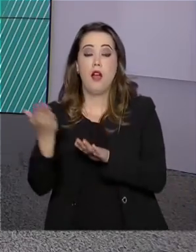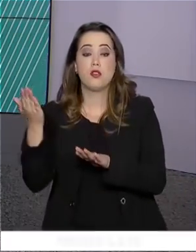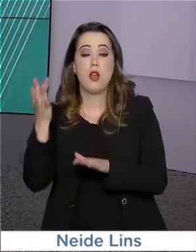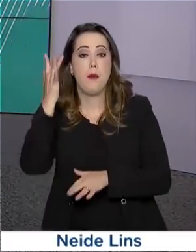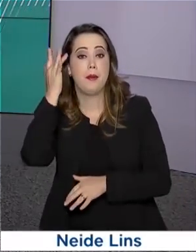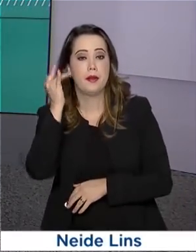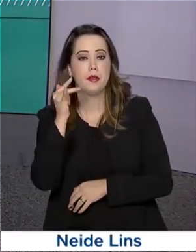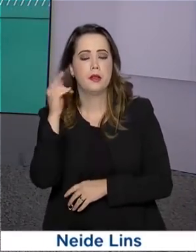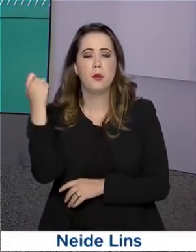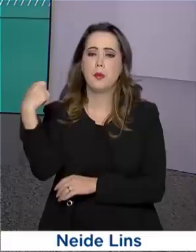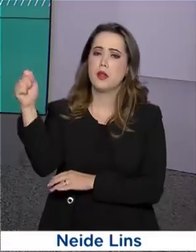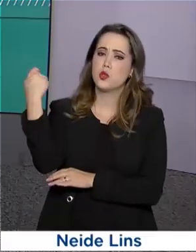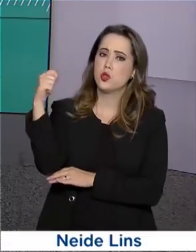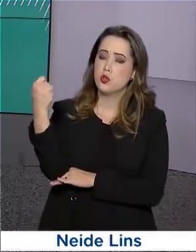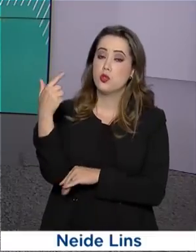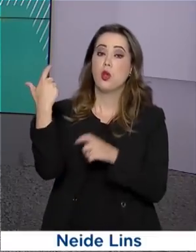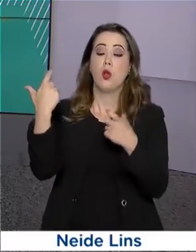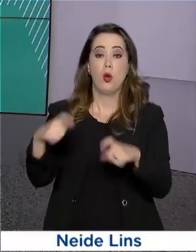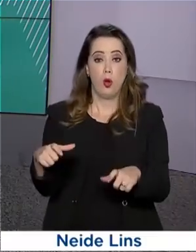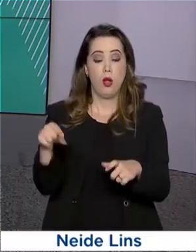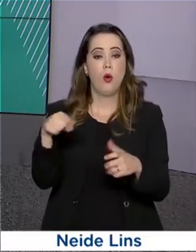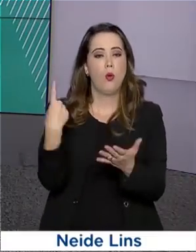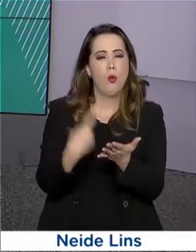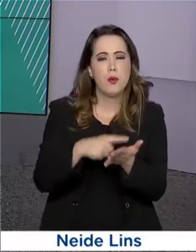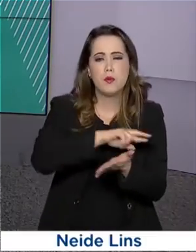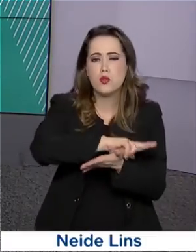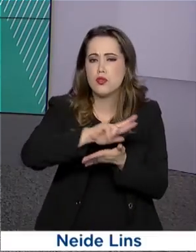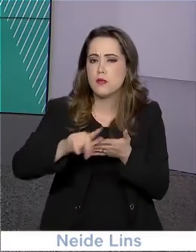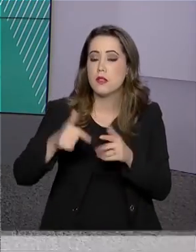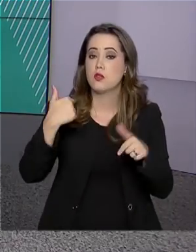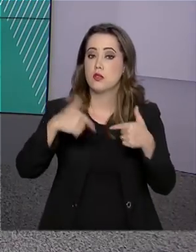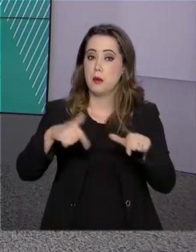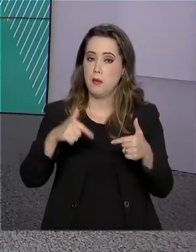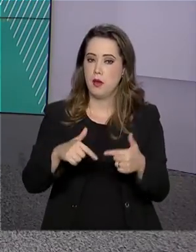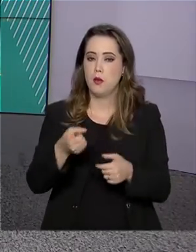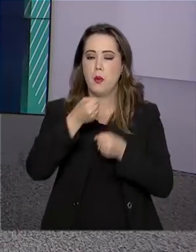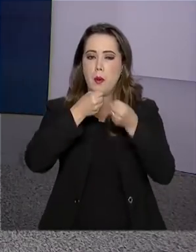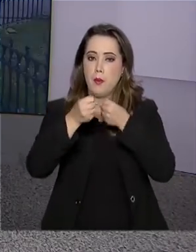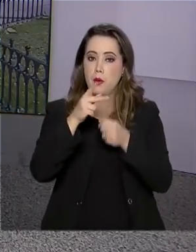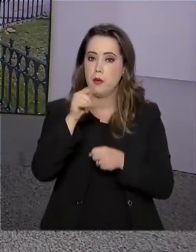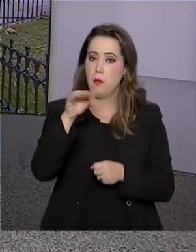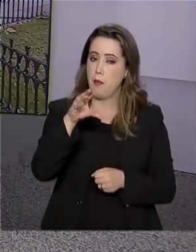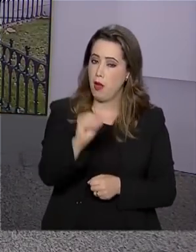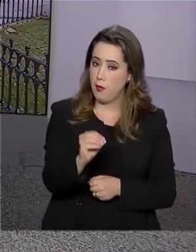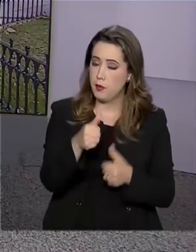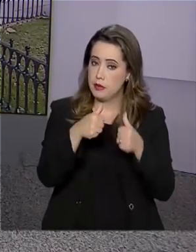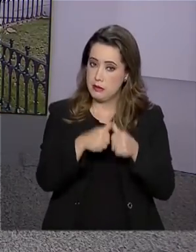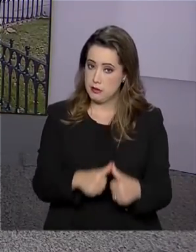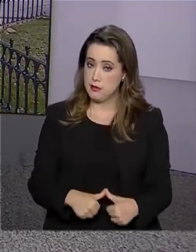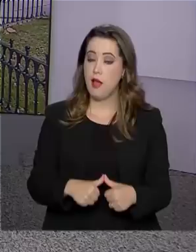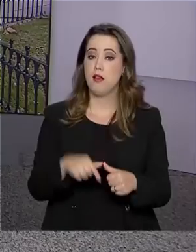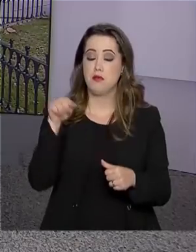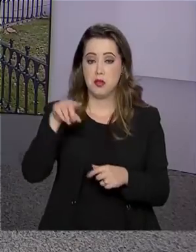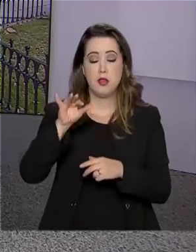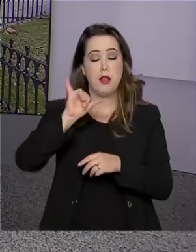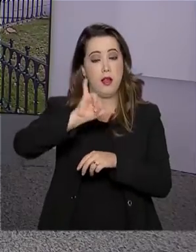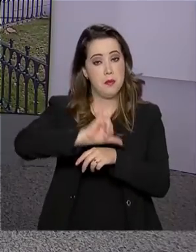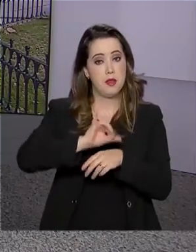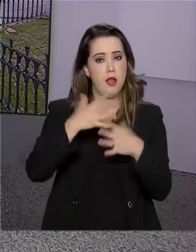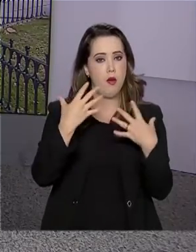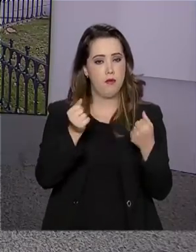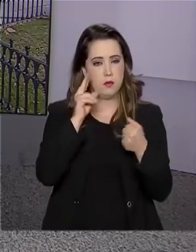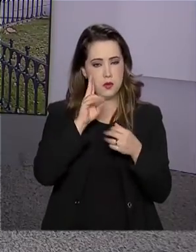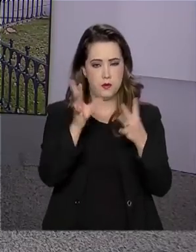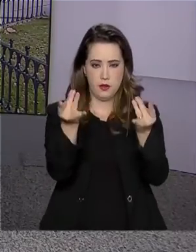amanhã para a Argentina, onde cumprirá a extensa agenda de trabalho. O repórter Pablo Mundin já está em Buenos Aires e traz agora as